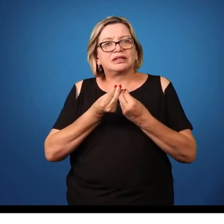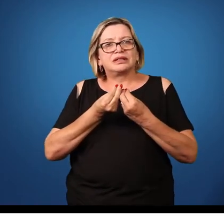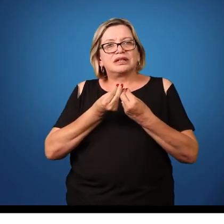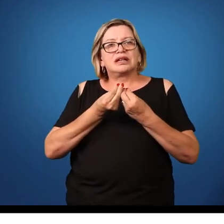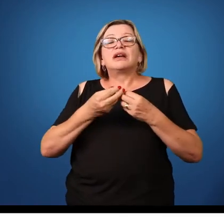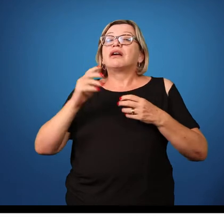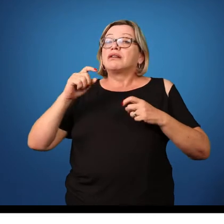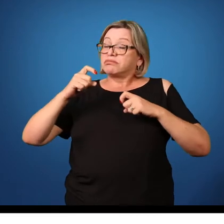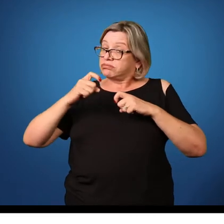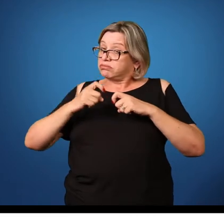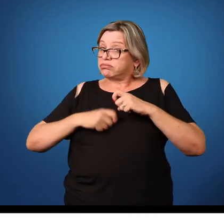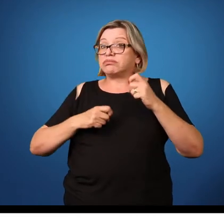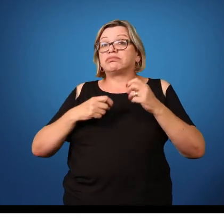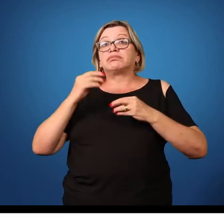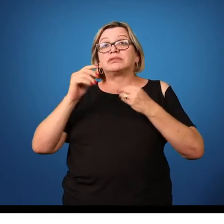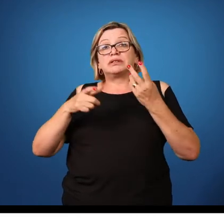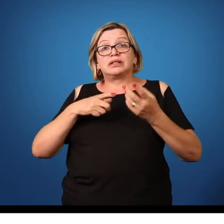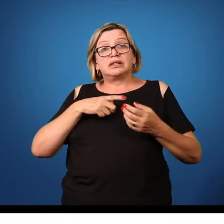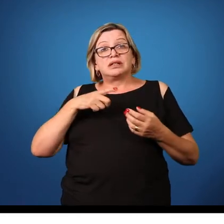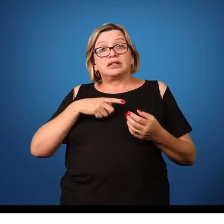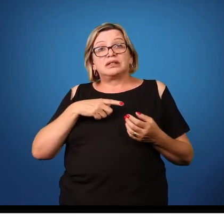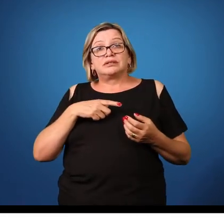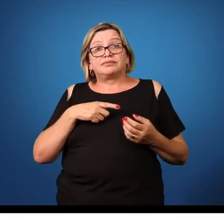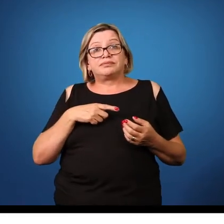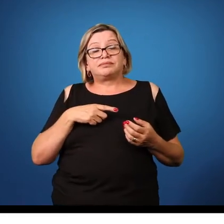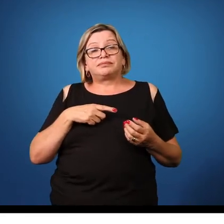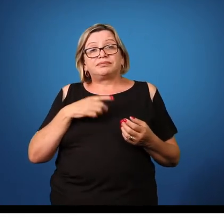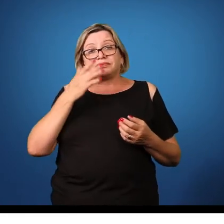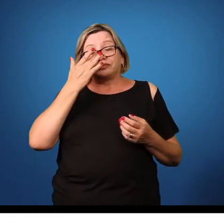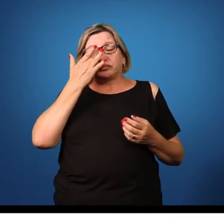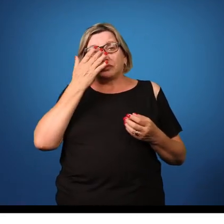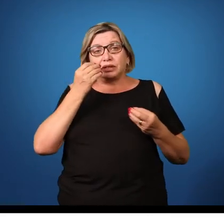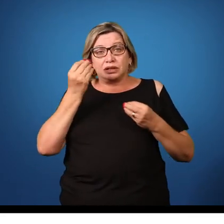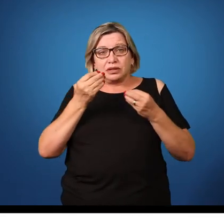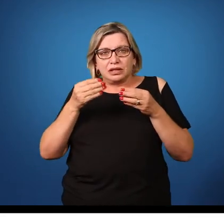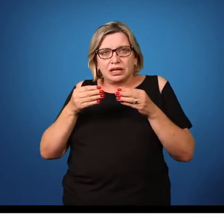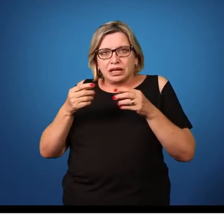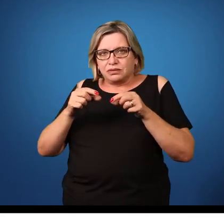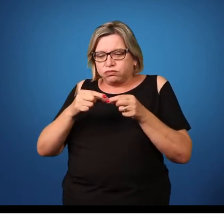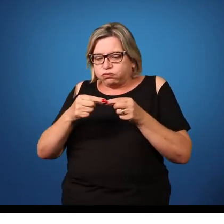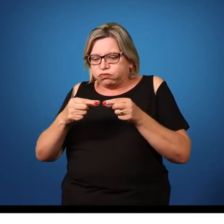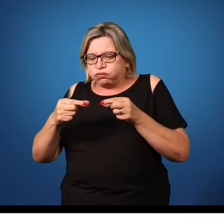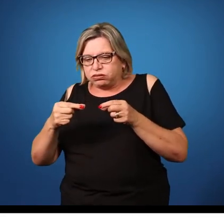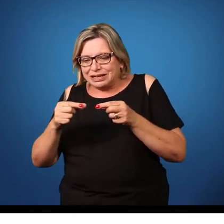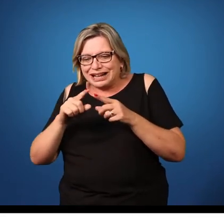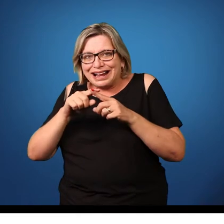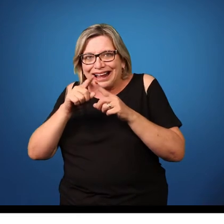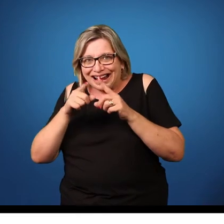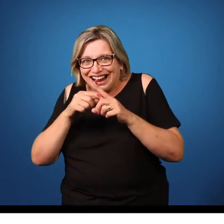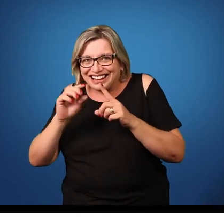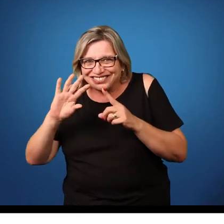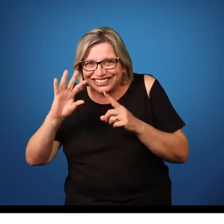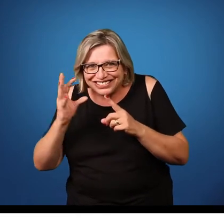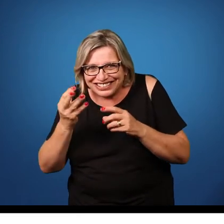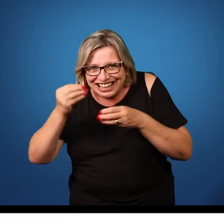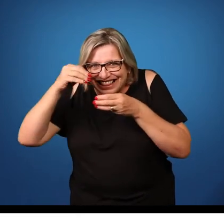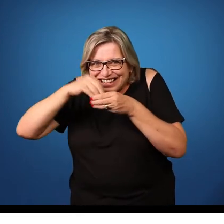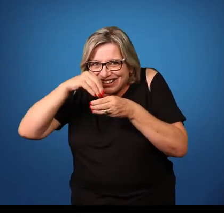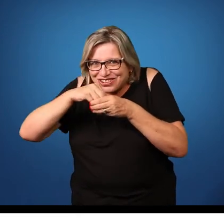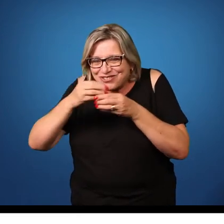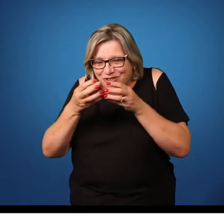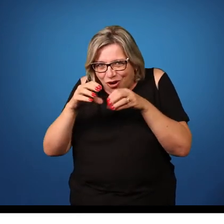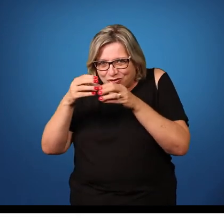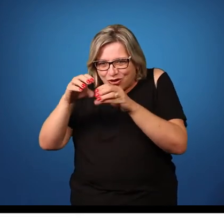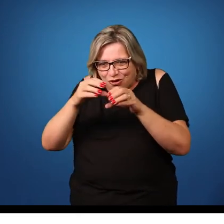sexuada, no caso desses organismos por essas regiões aqui, quando essas proglótides, elas estão grávidas, ou seja, cheio de ovos,